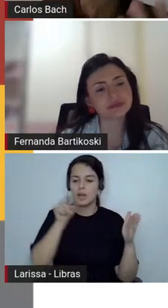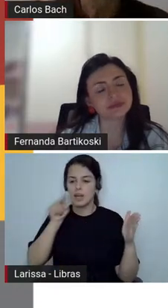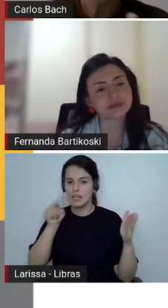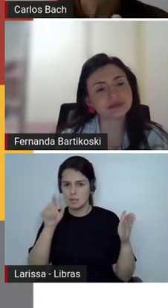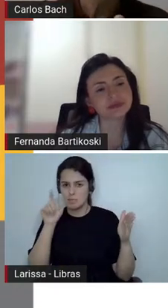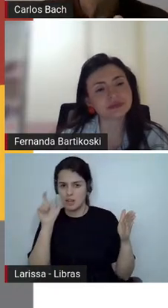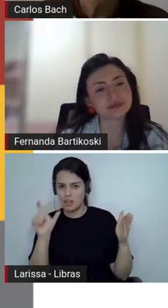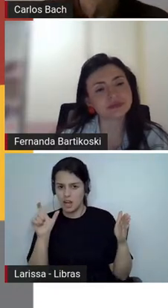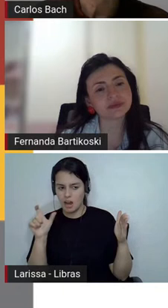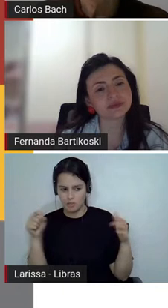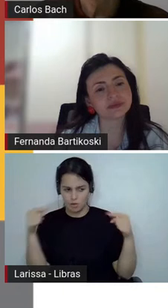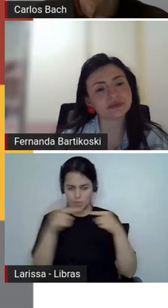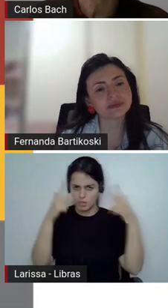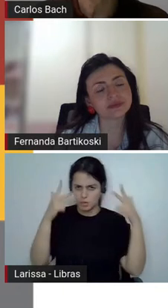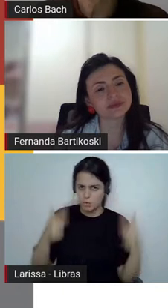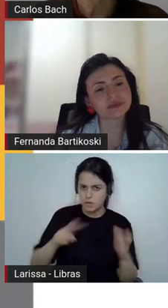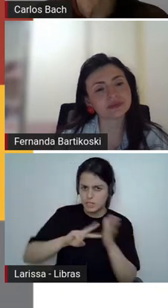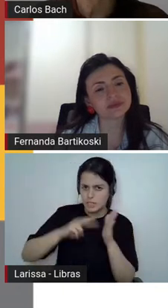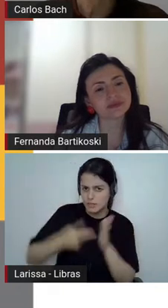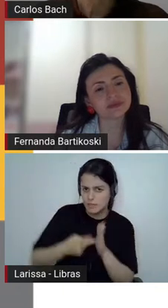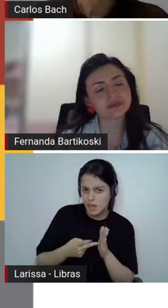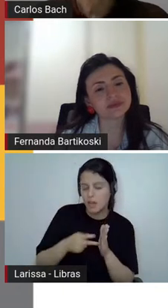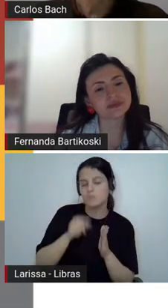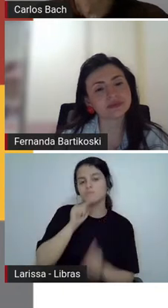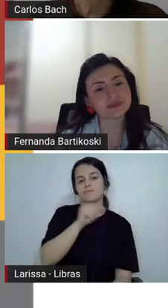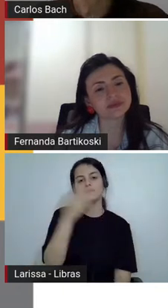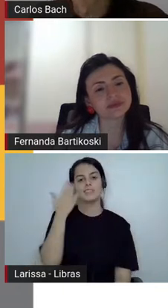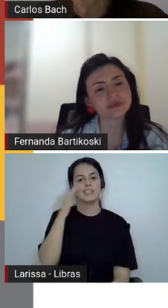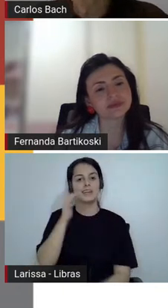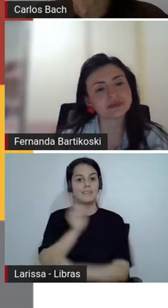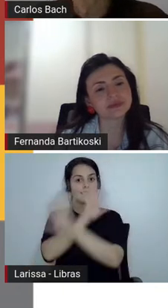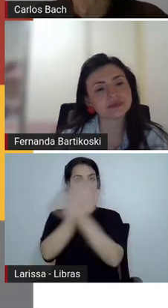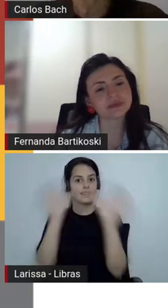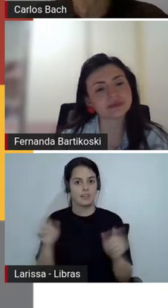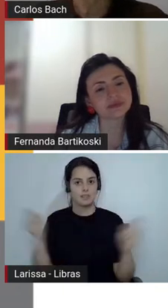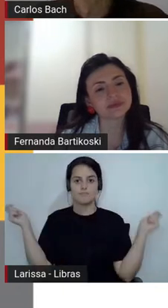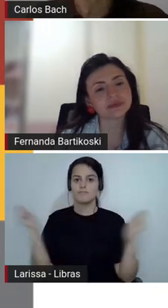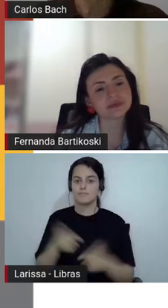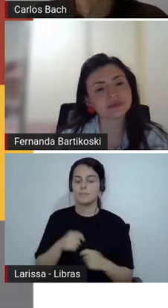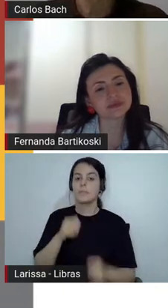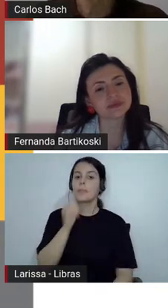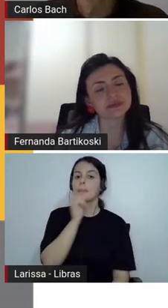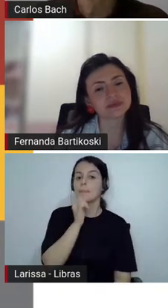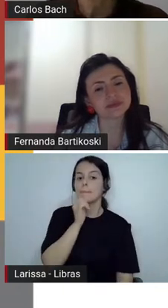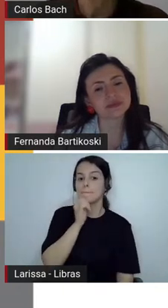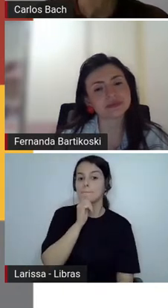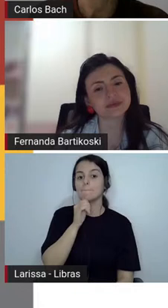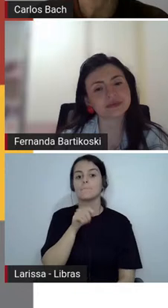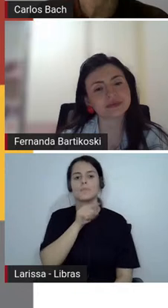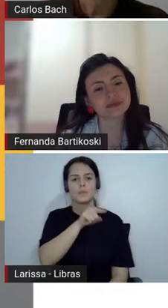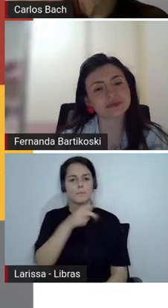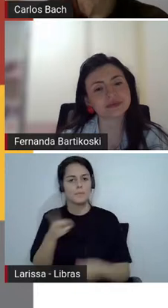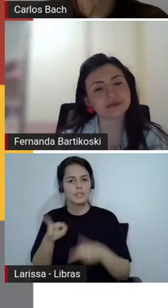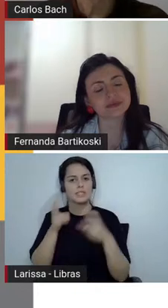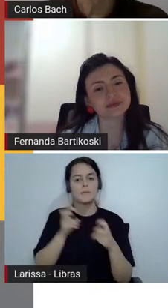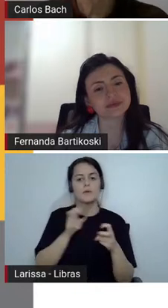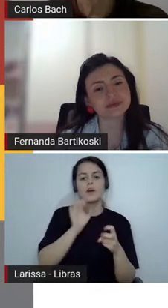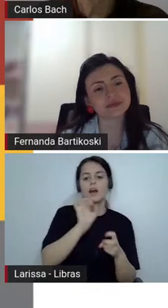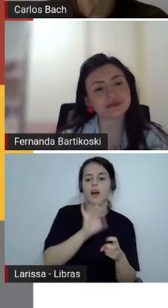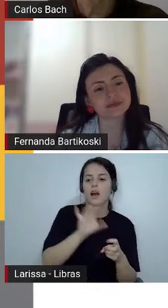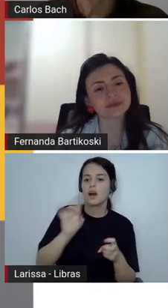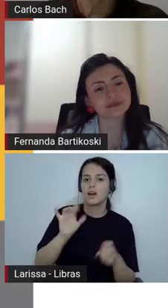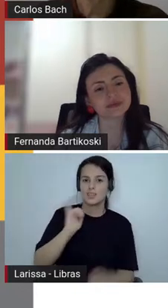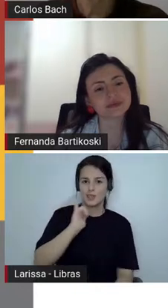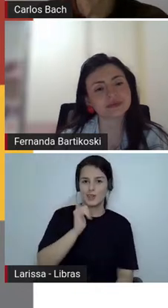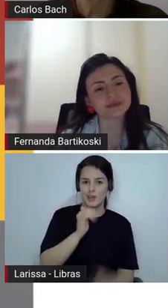coisa pra gente pensar também esse olhar sobre a crônica né você percebeu que cada crônica expressa uma forma de olhar o mundo precisamos